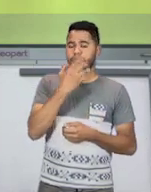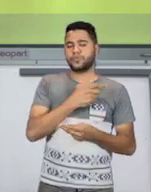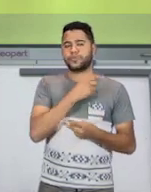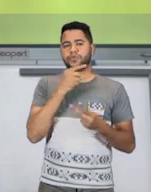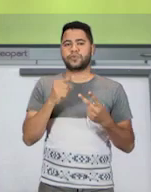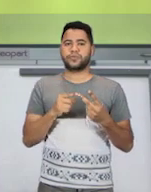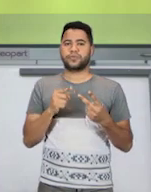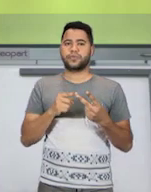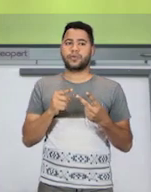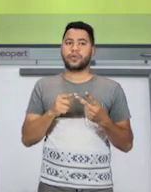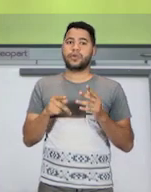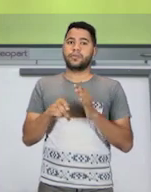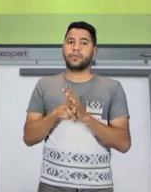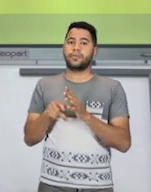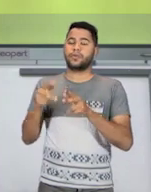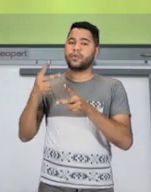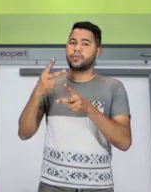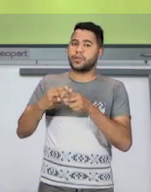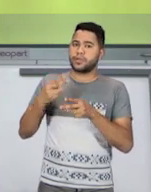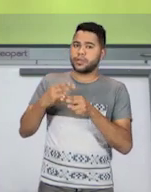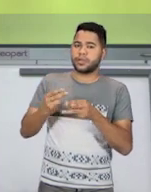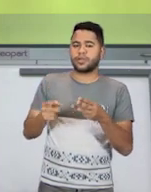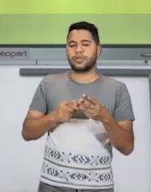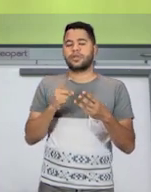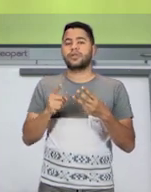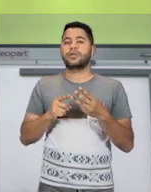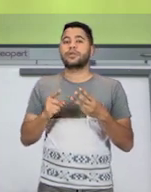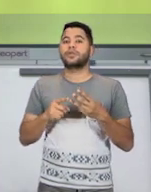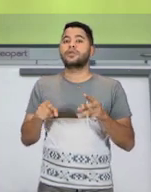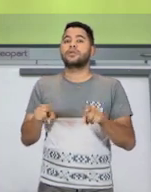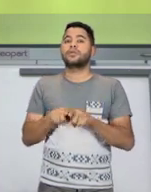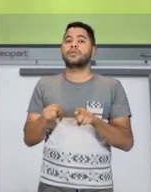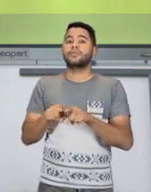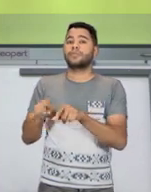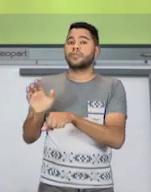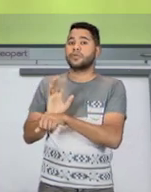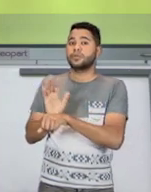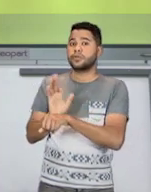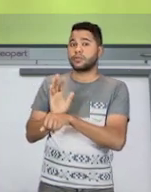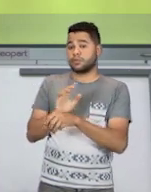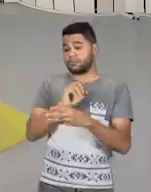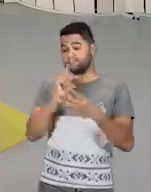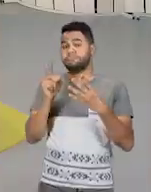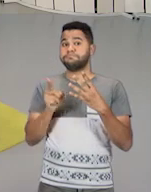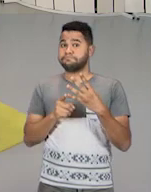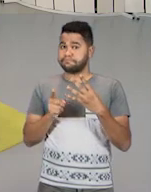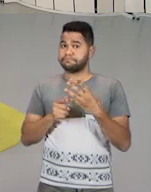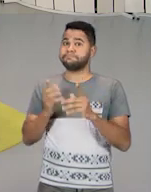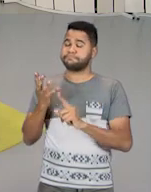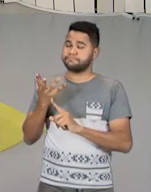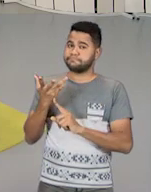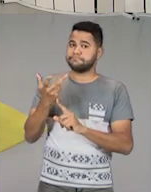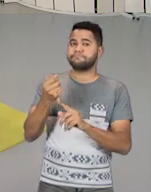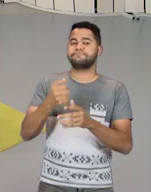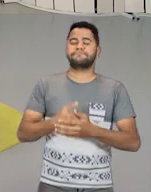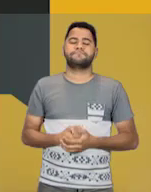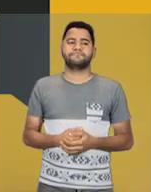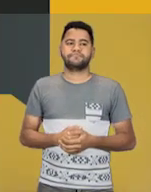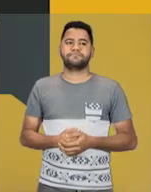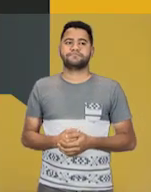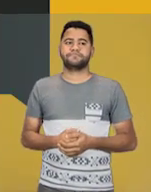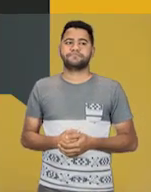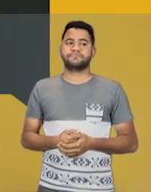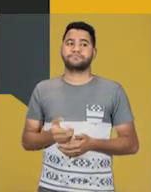através de séries, do cinema e também através da arte. Vamos ver. To